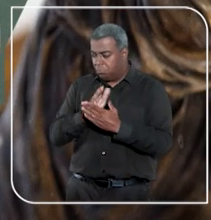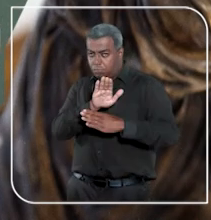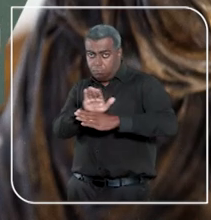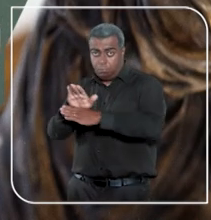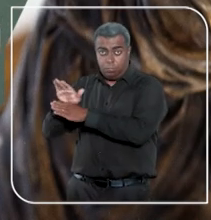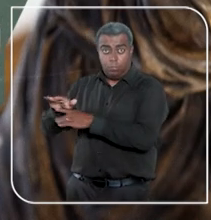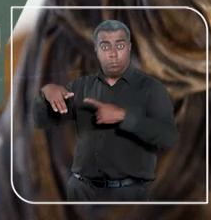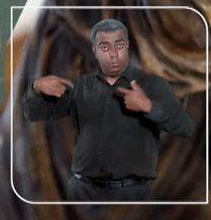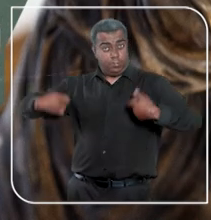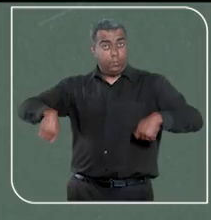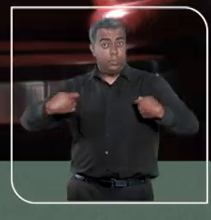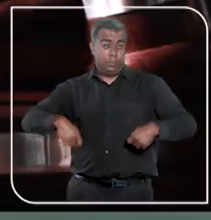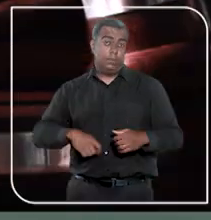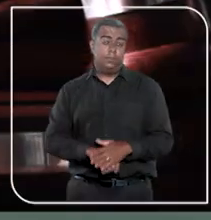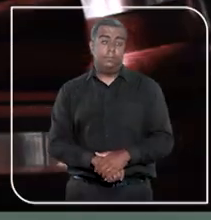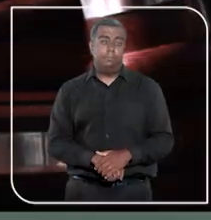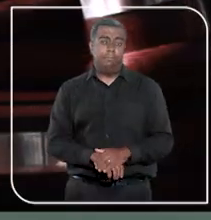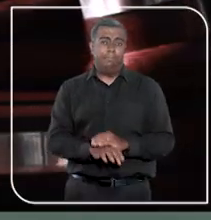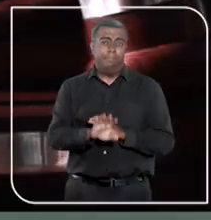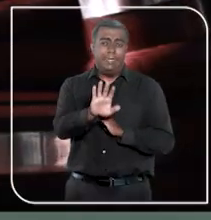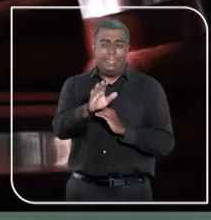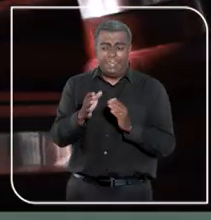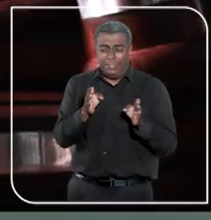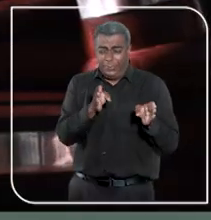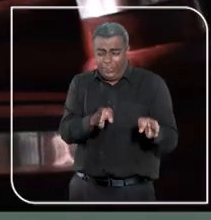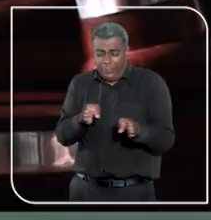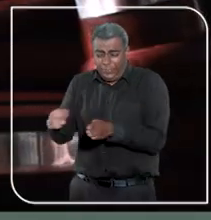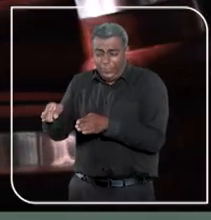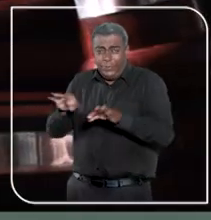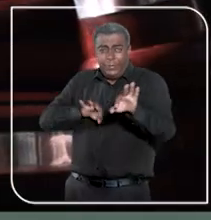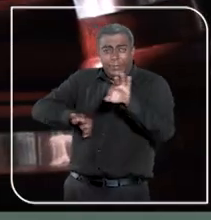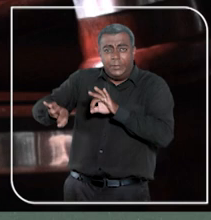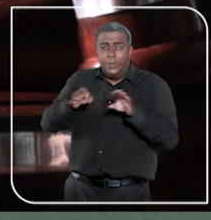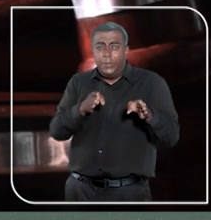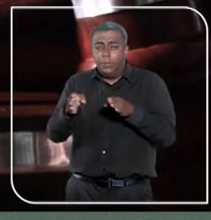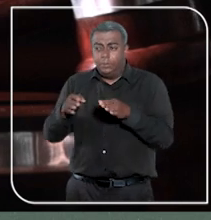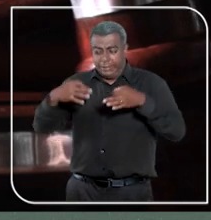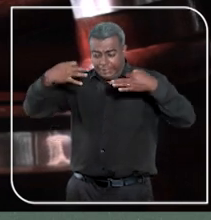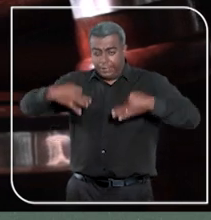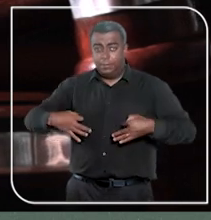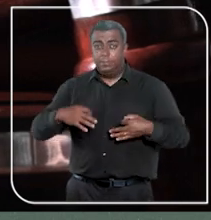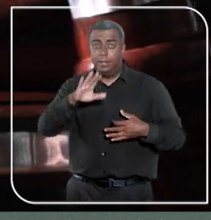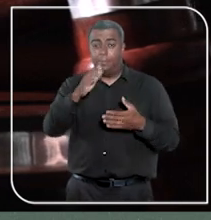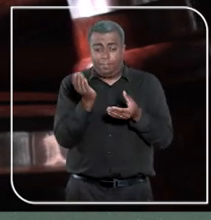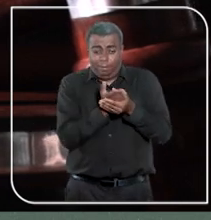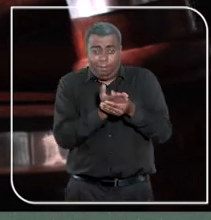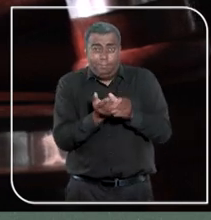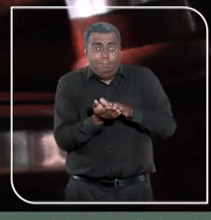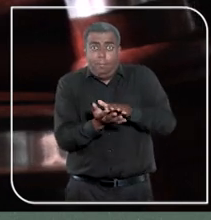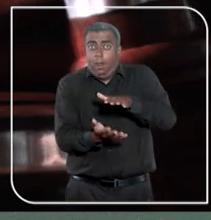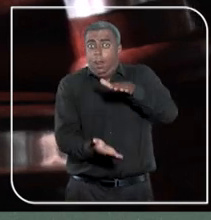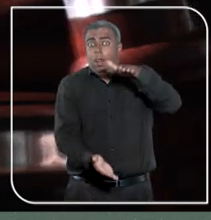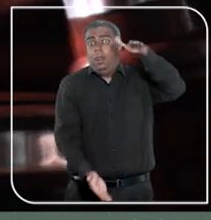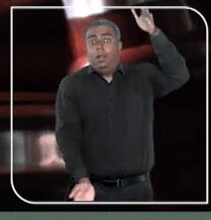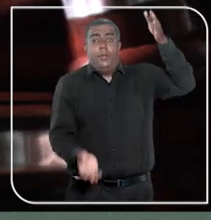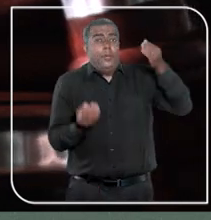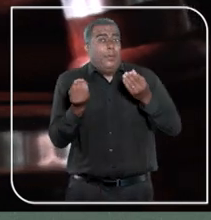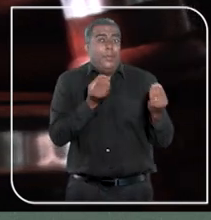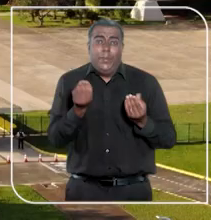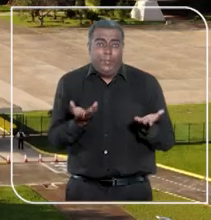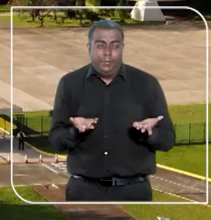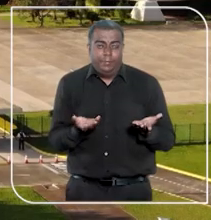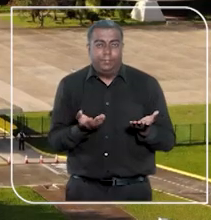iniciativa dos interessados. Mas como organizar e garantir tratamento justo aos milhões de processos que a Justiça